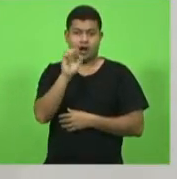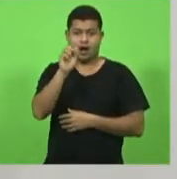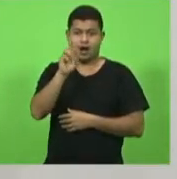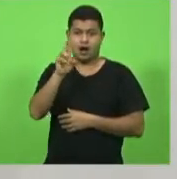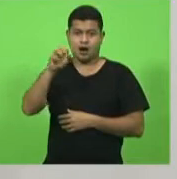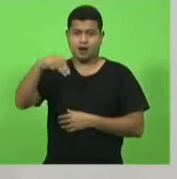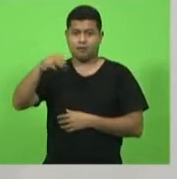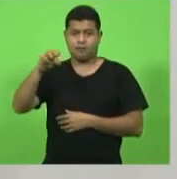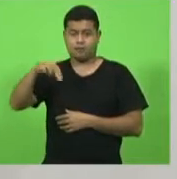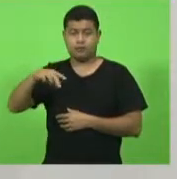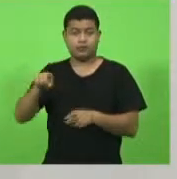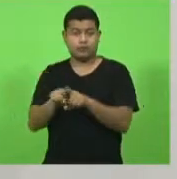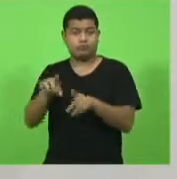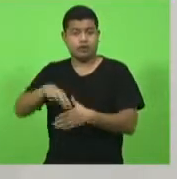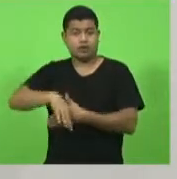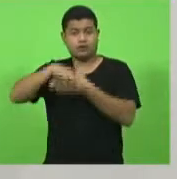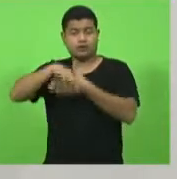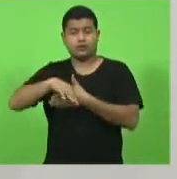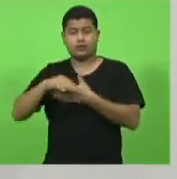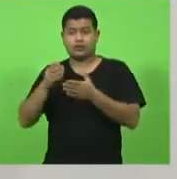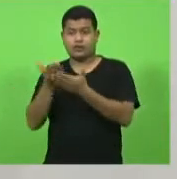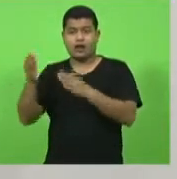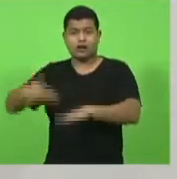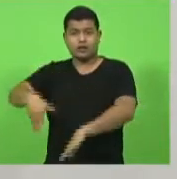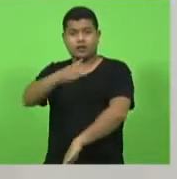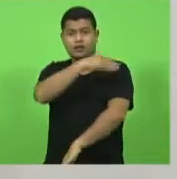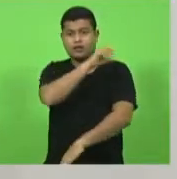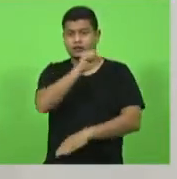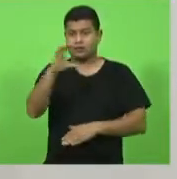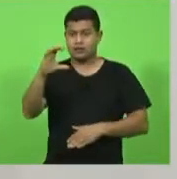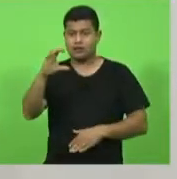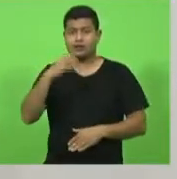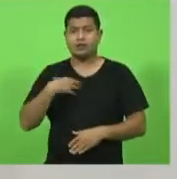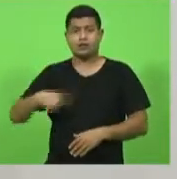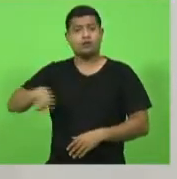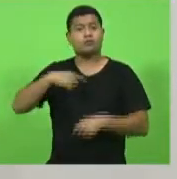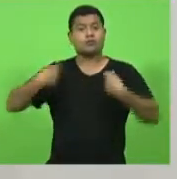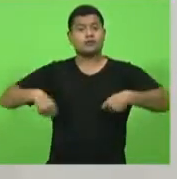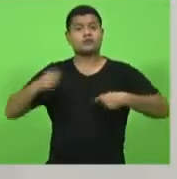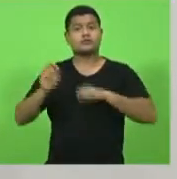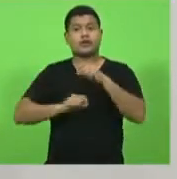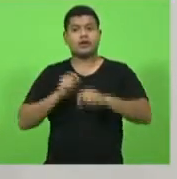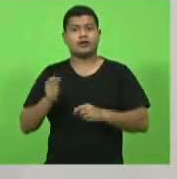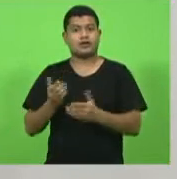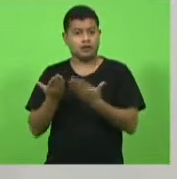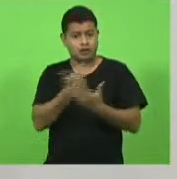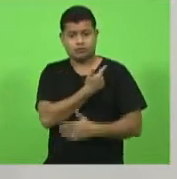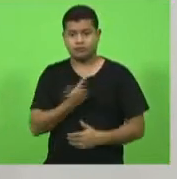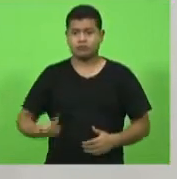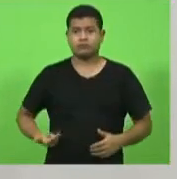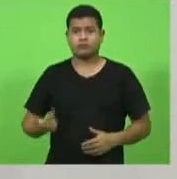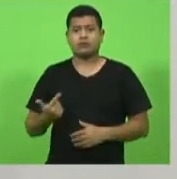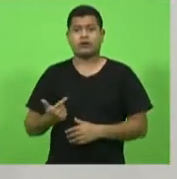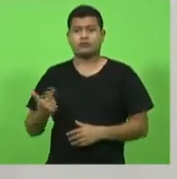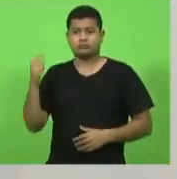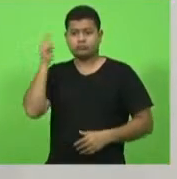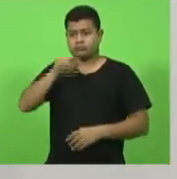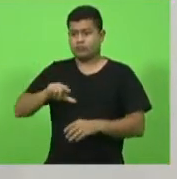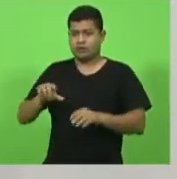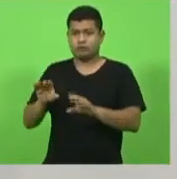Serra Catarinense mas agora o nós precisamos que o governo abra a nova ala e coloque em funcionamento